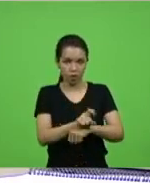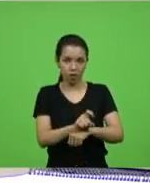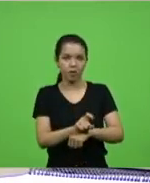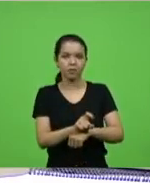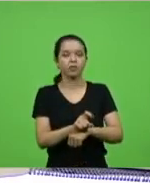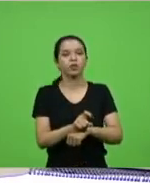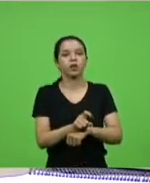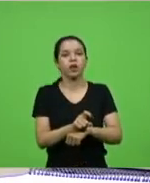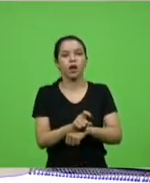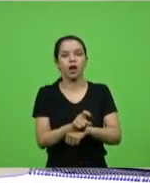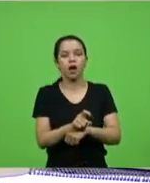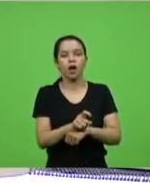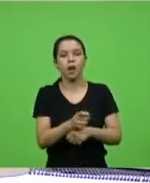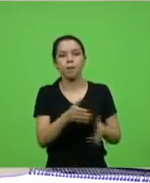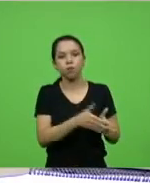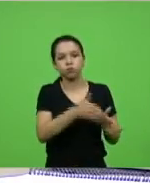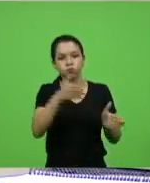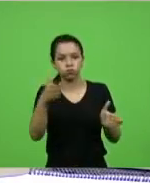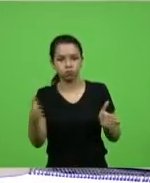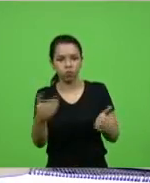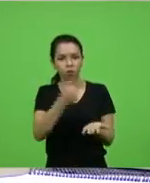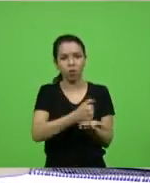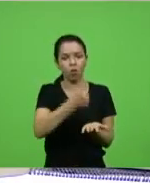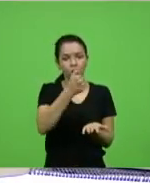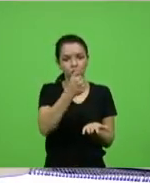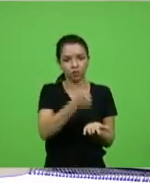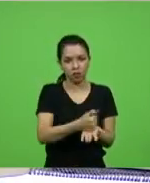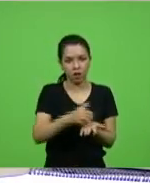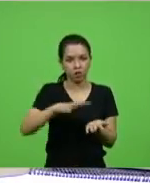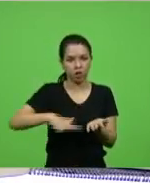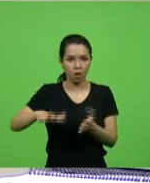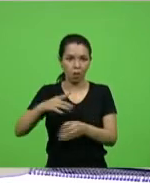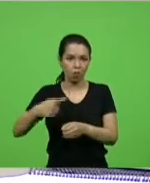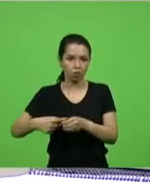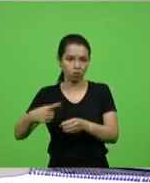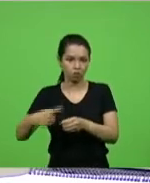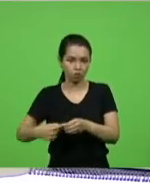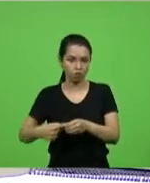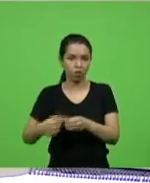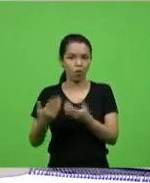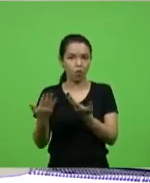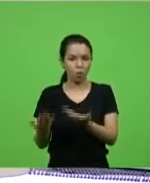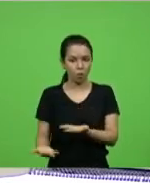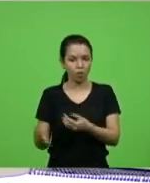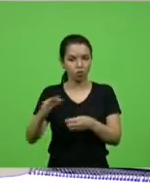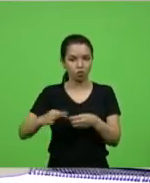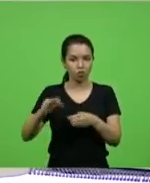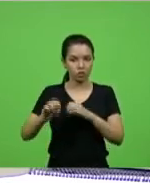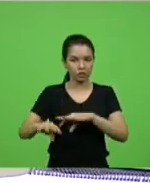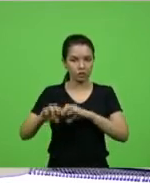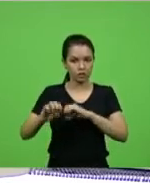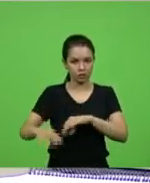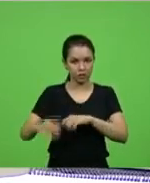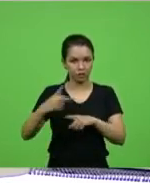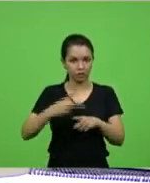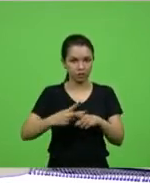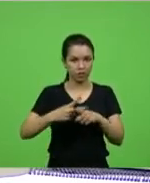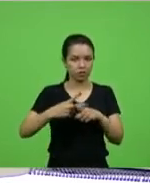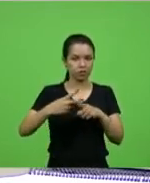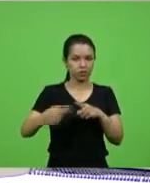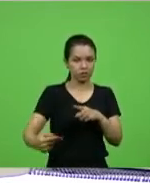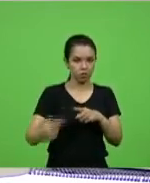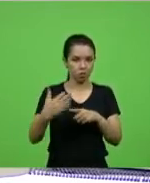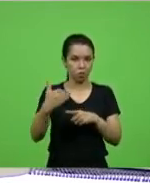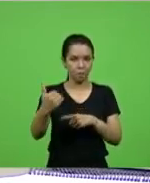a municipalidade e o Instituto de Ensino vencedora do chamamento